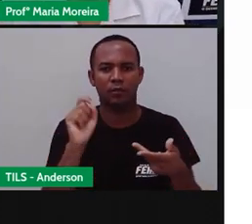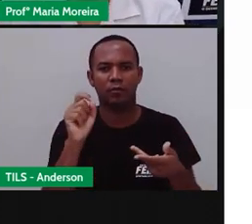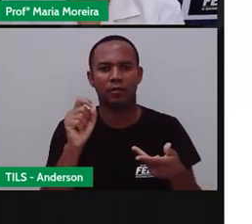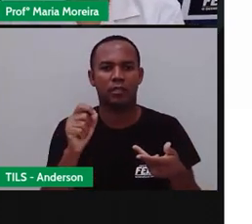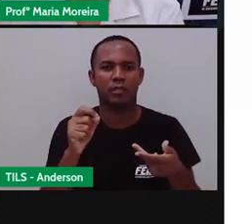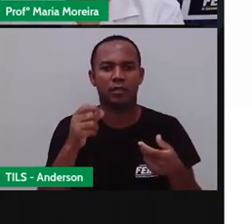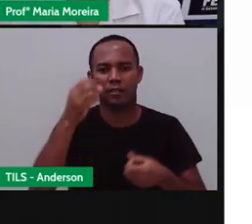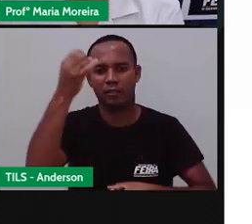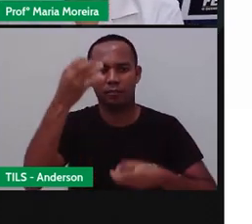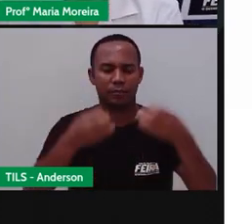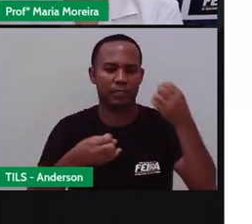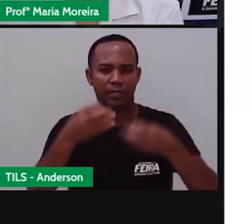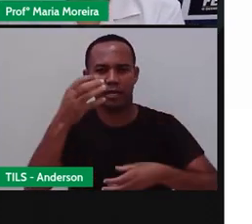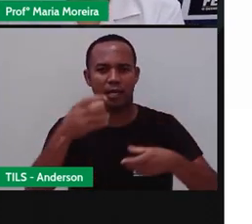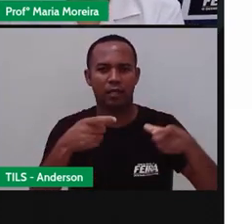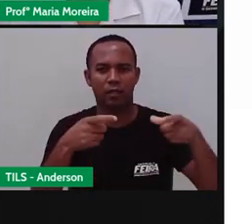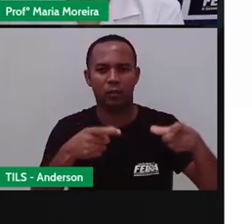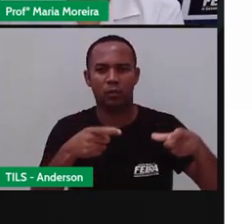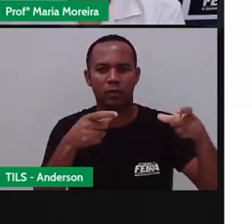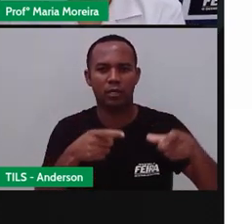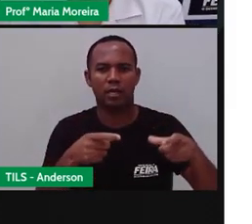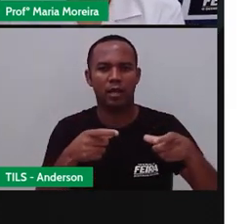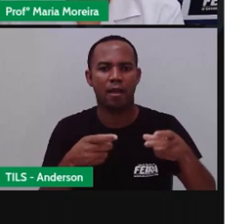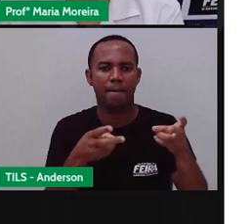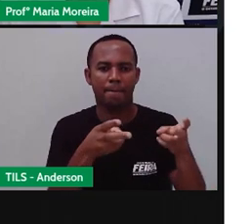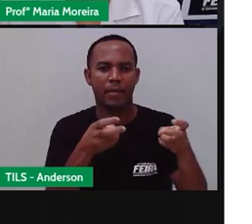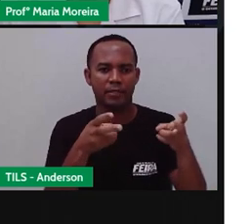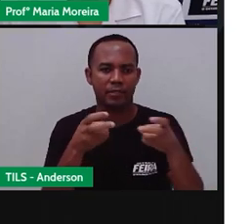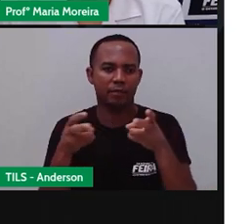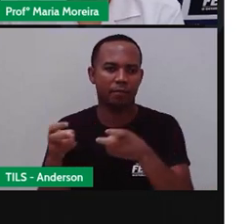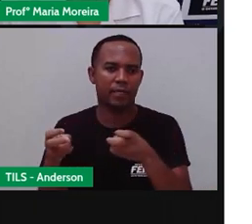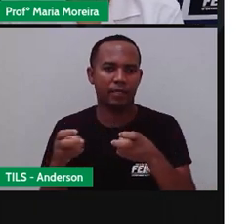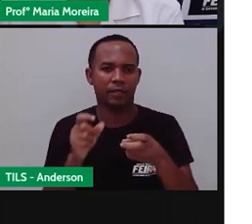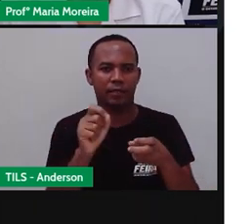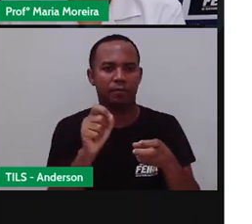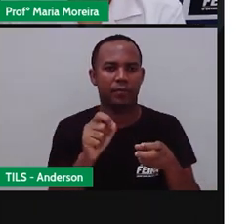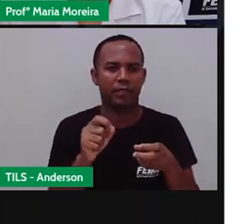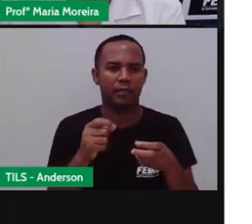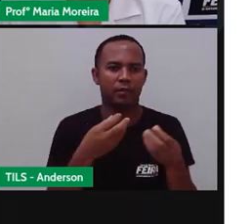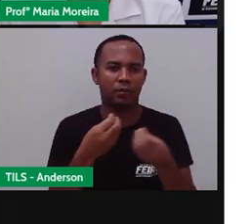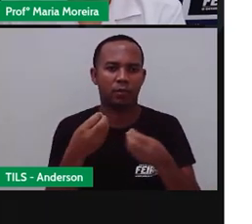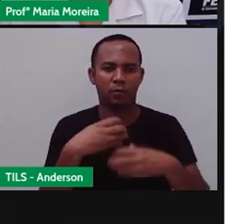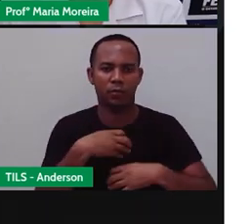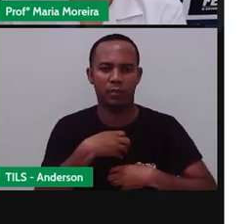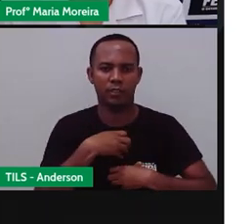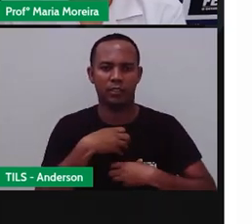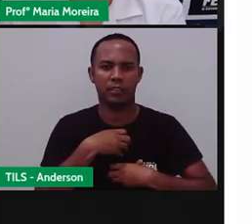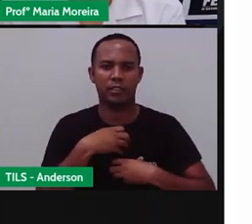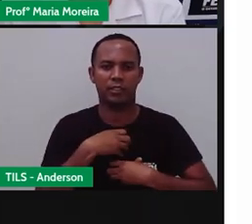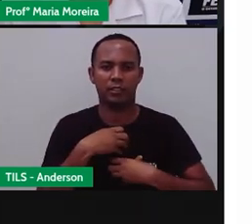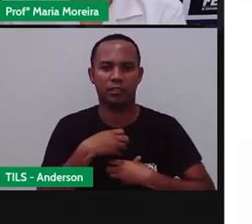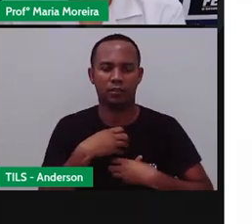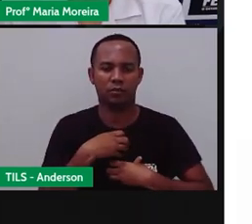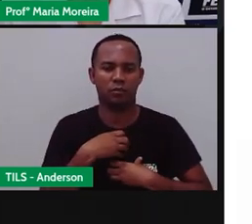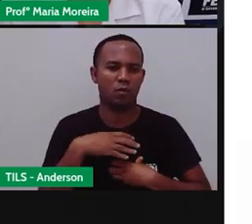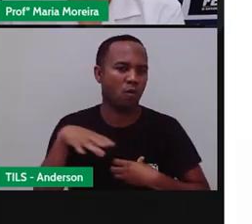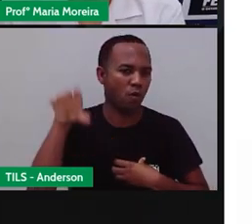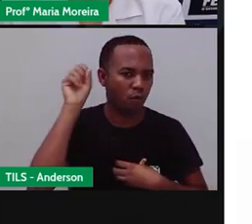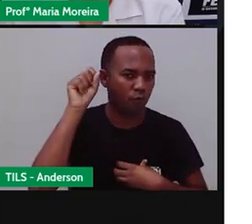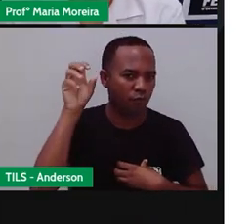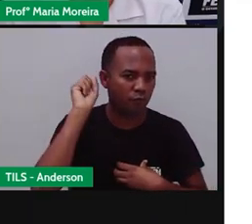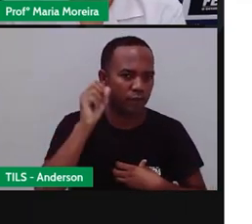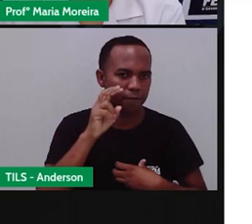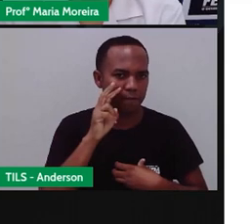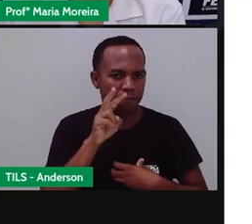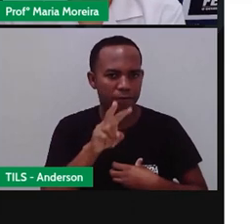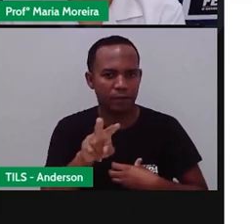as paisagens, né? Como que se pode perceber através dos nossos sentidos. É o que podemos ouvir, ver,